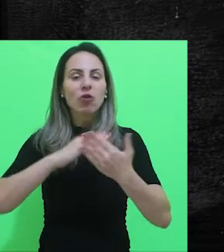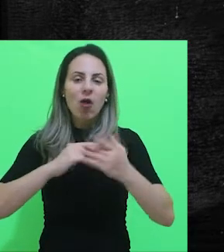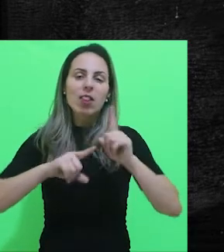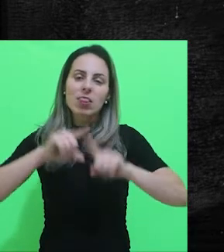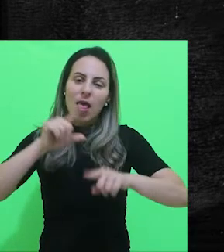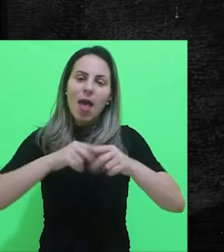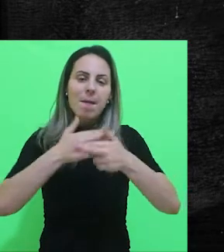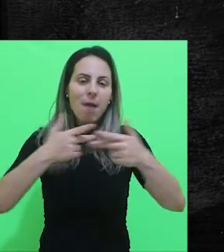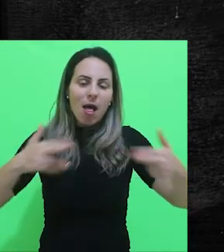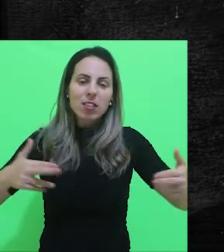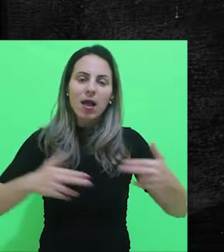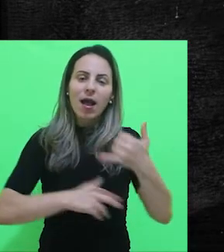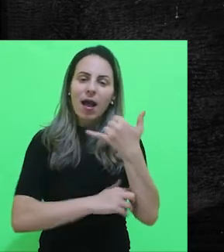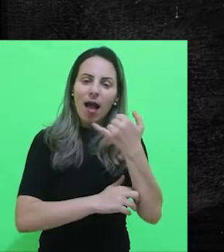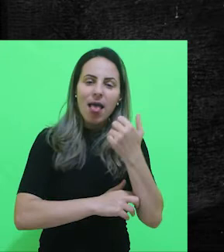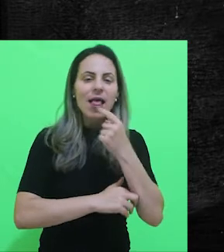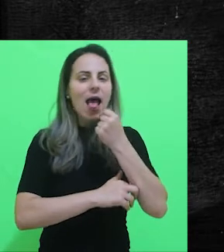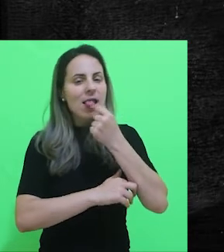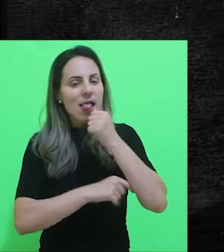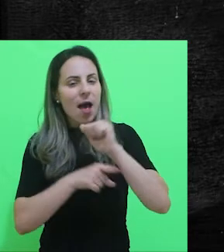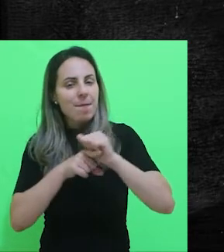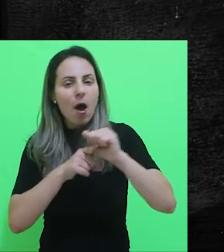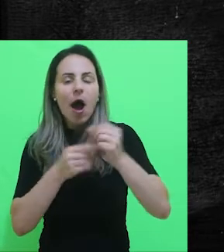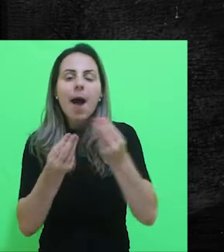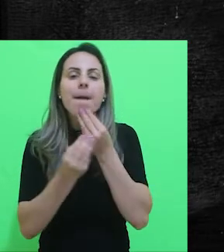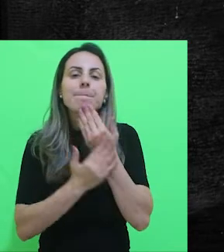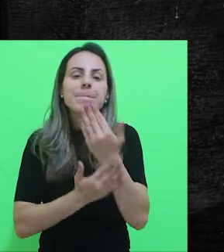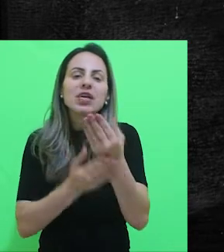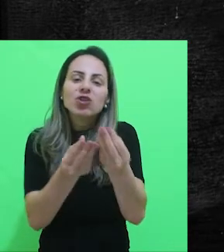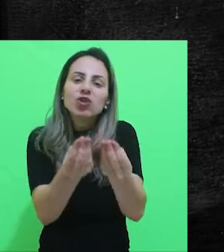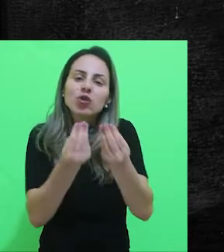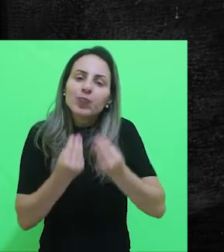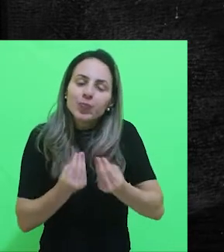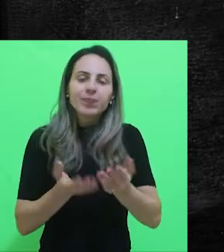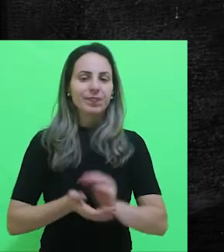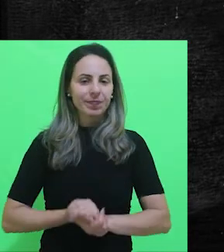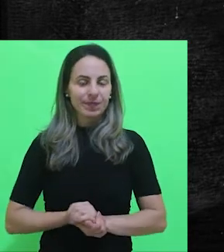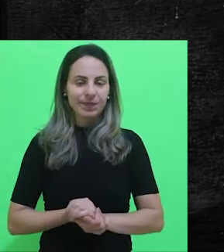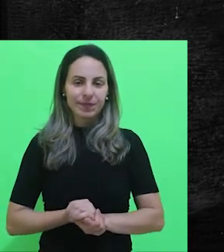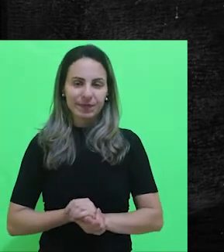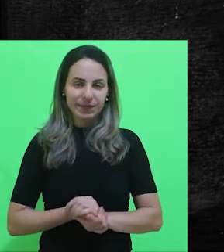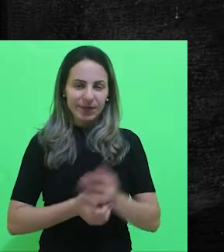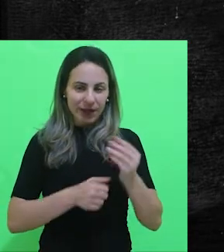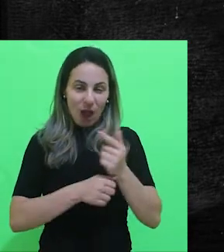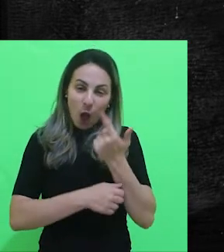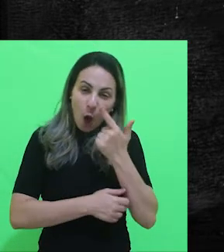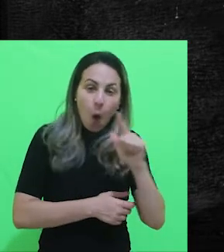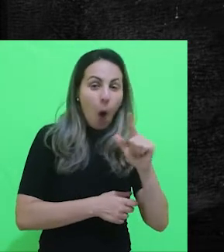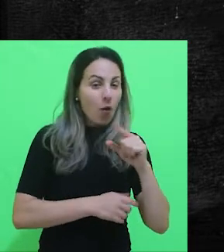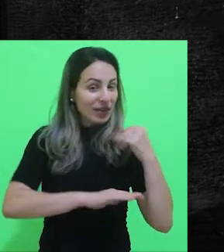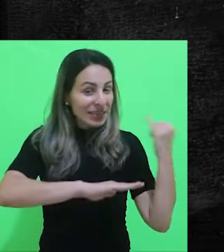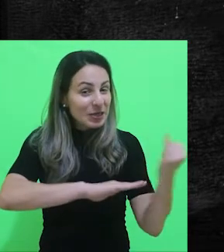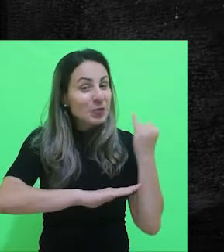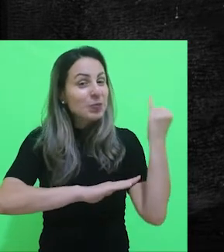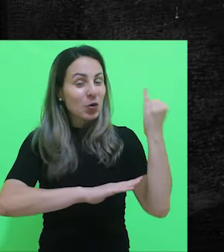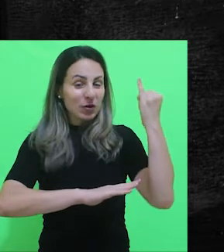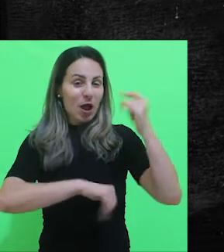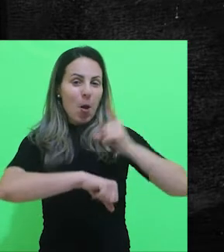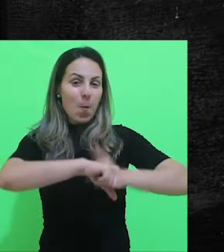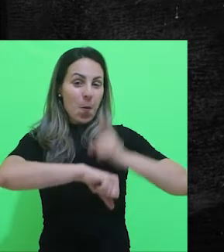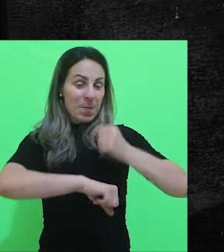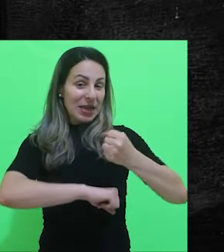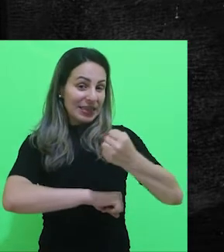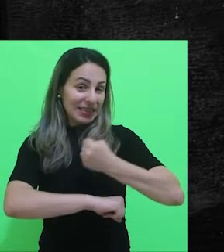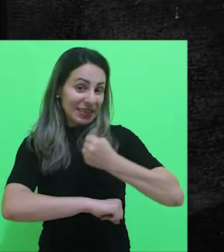material de caneta, lápis e borracha. Um outro elemento importante no processo seletivo e nas